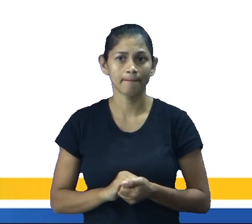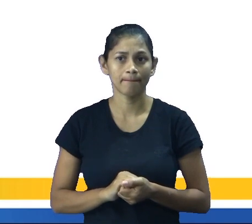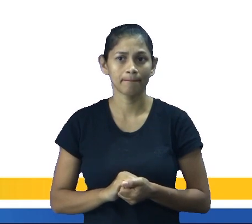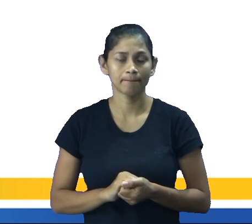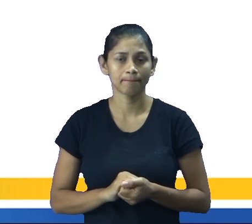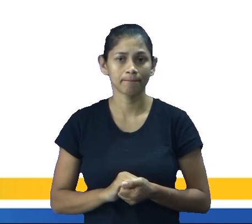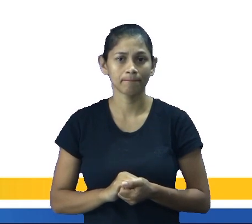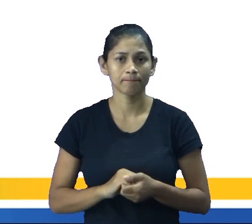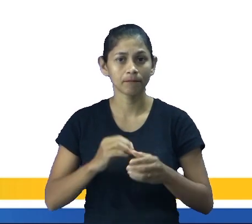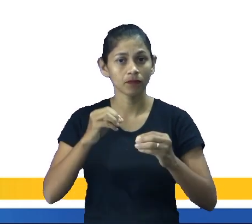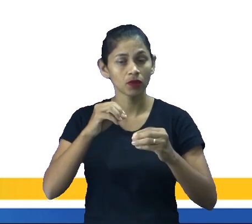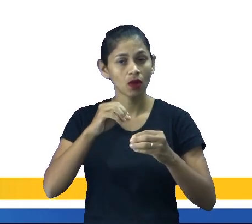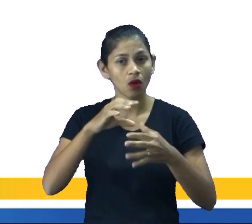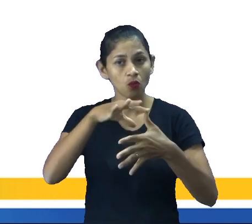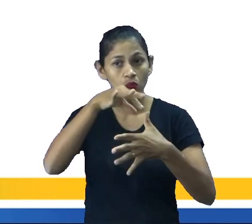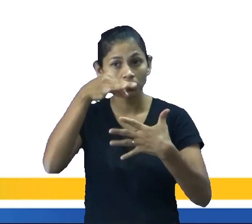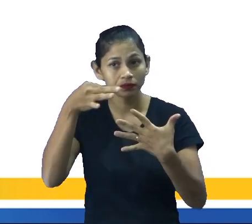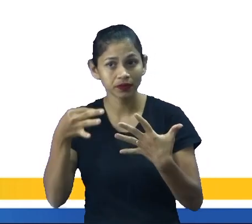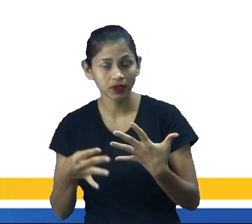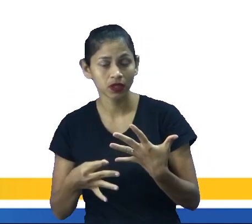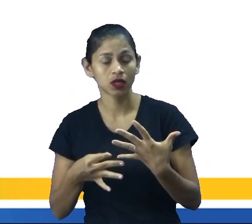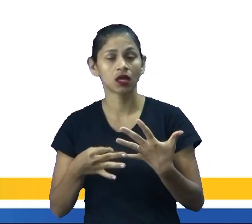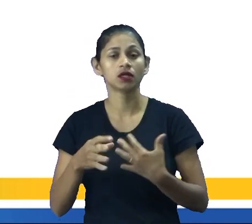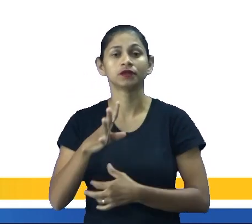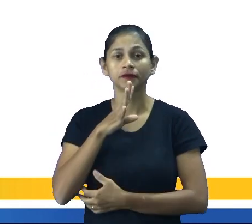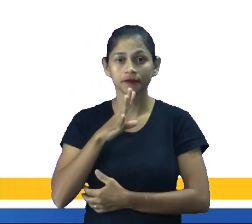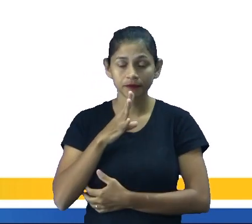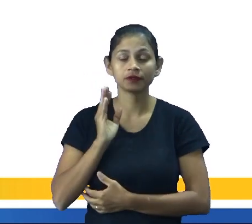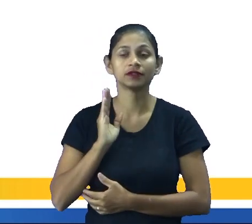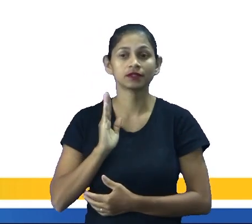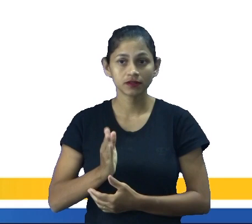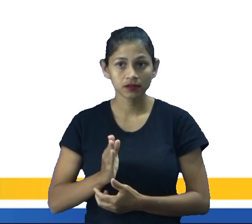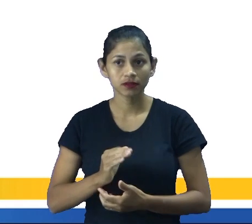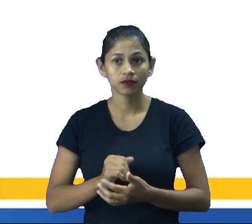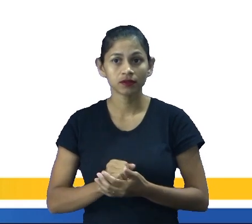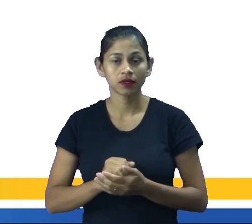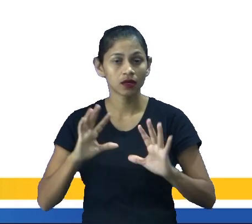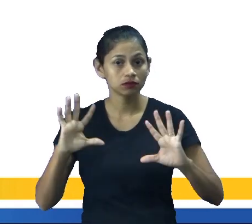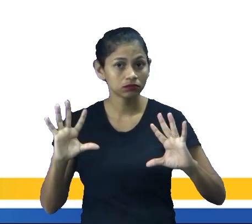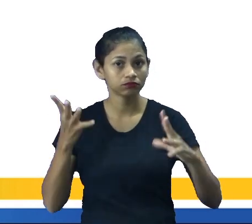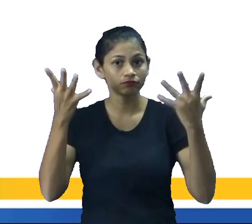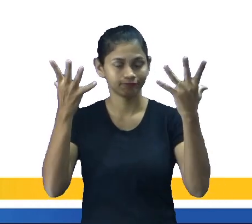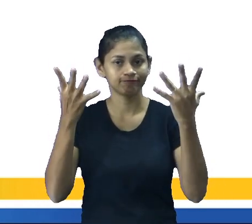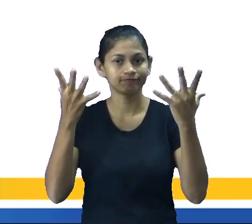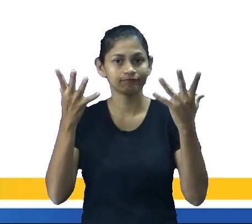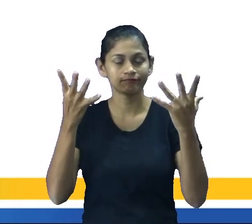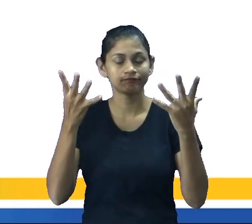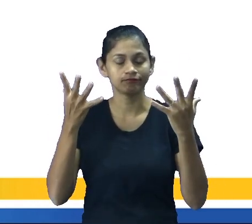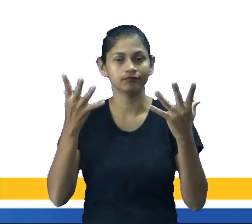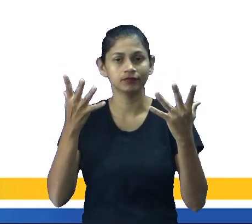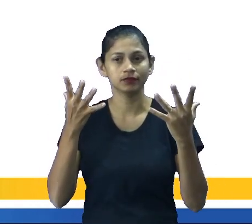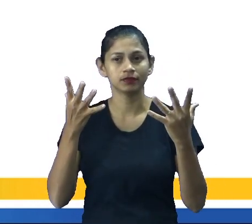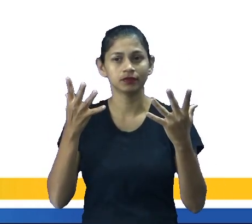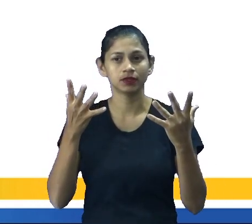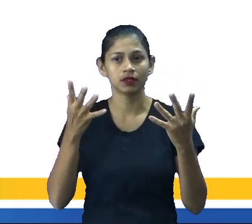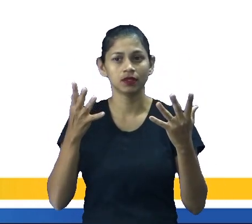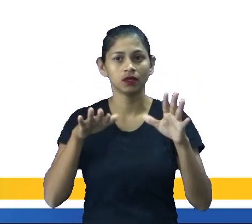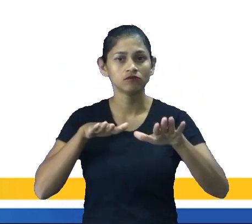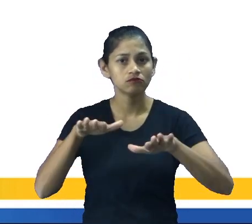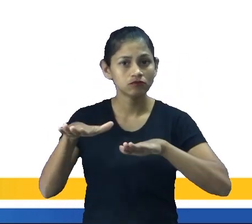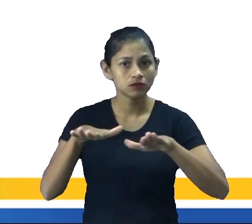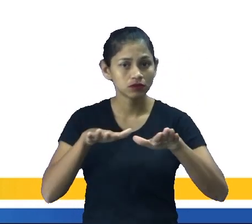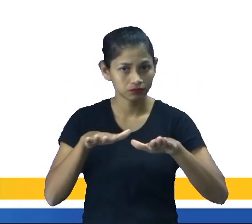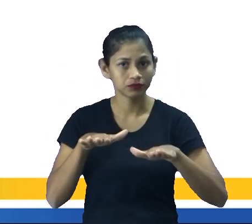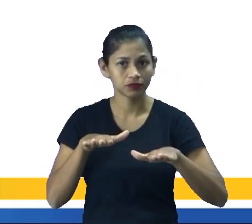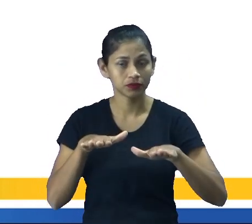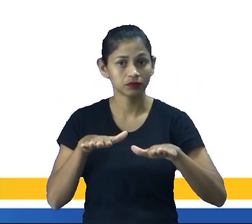Uma característica bem conhecida da Páscoa é o fato de sua celebração ser móvel, ou seja, ela